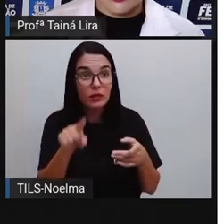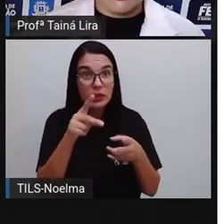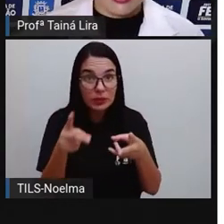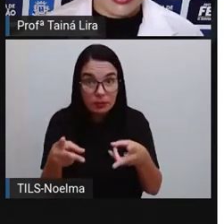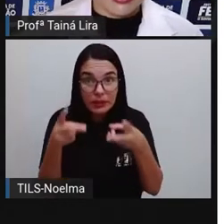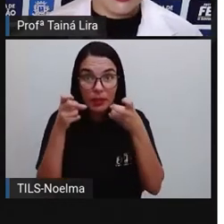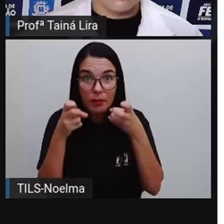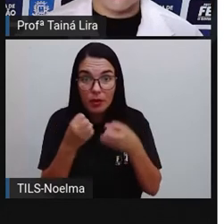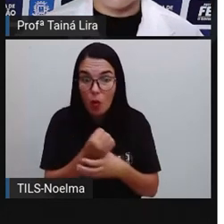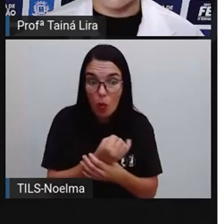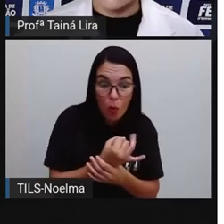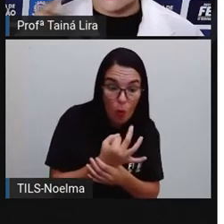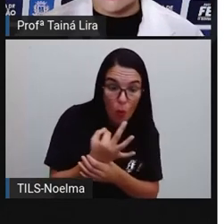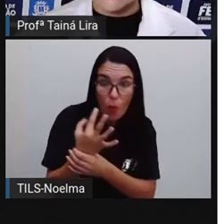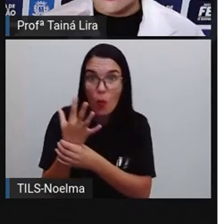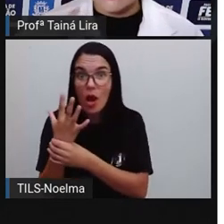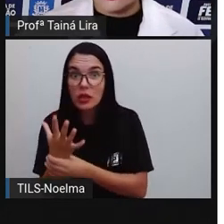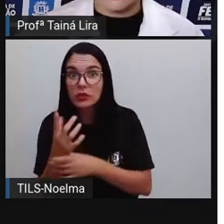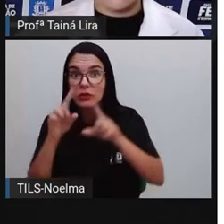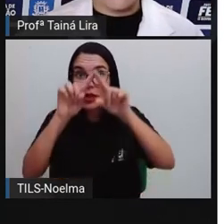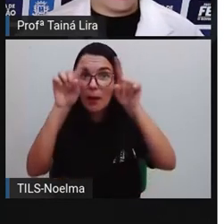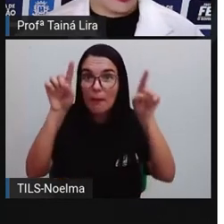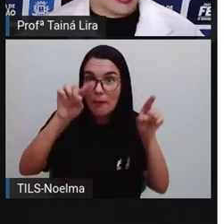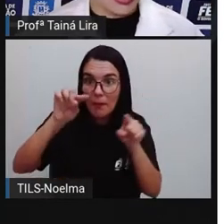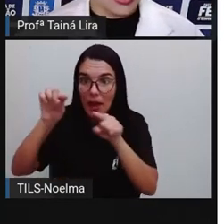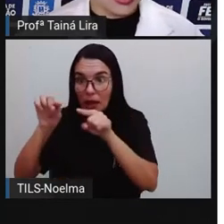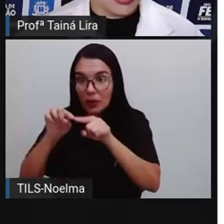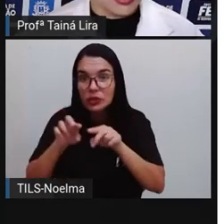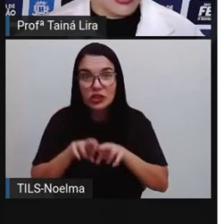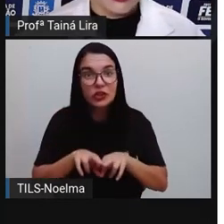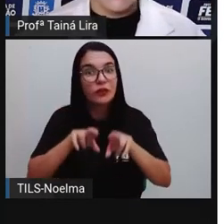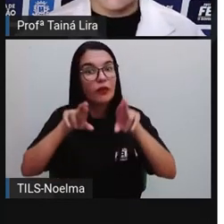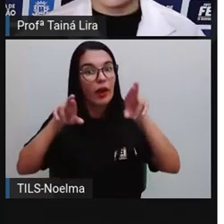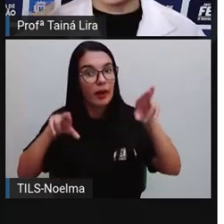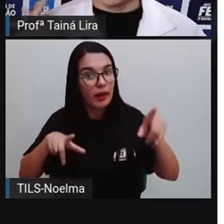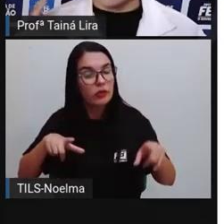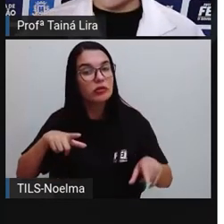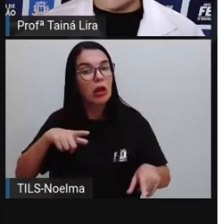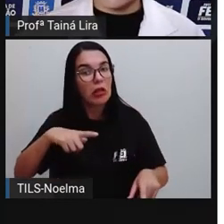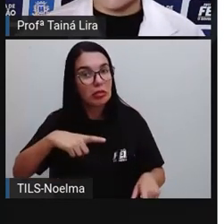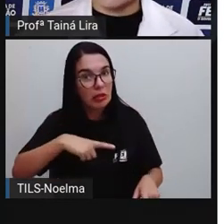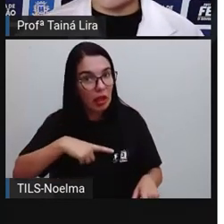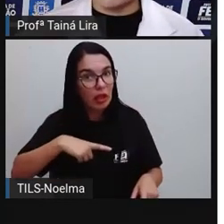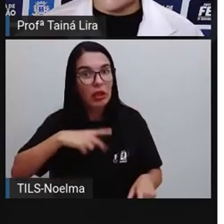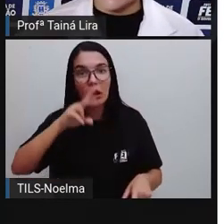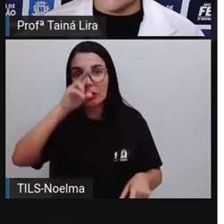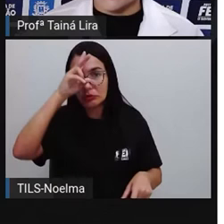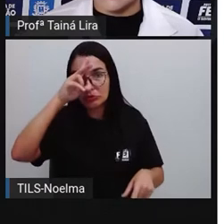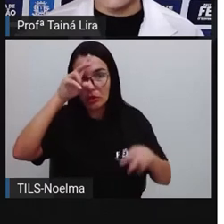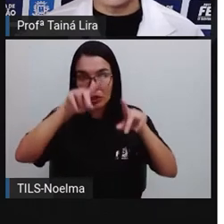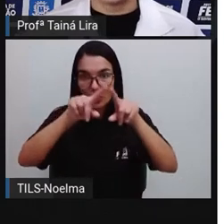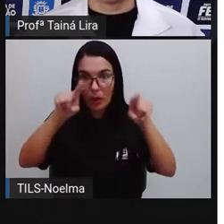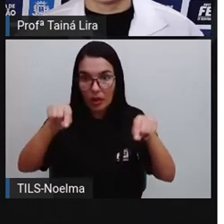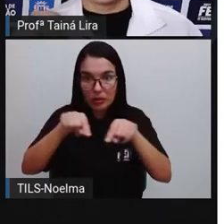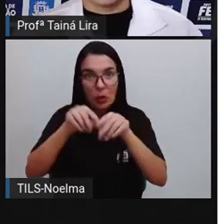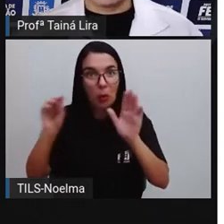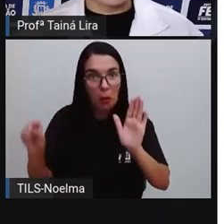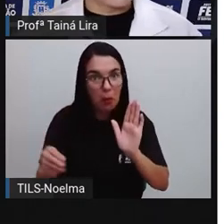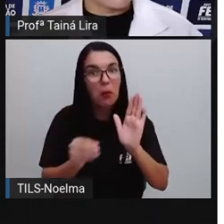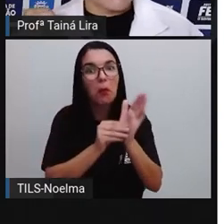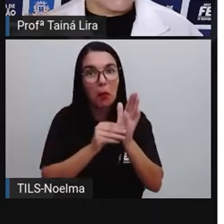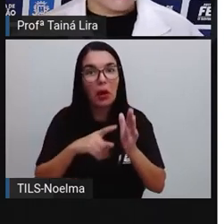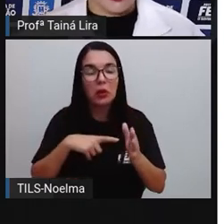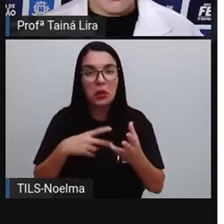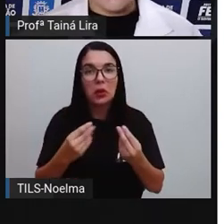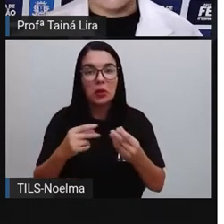balões diferentes, segundo o ano, a gente tem nas histórias em quadrinhos? Então, é por isso que a Pró falou, né? Quando